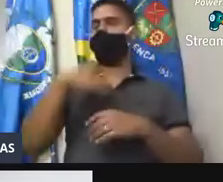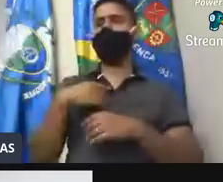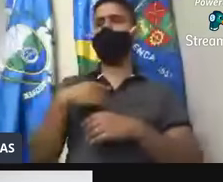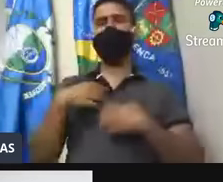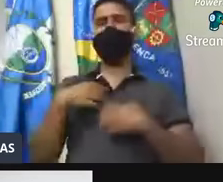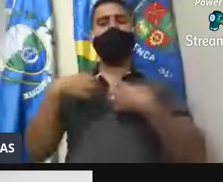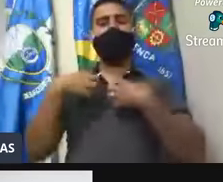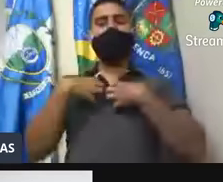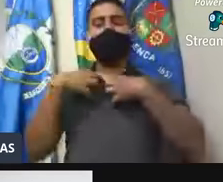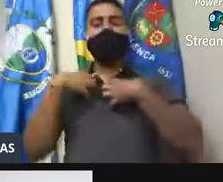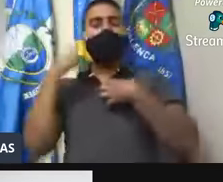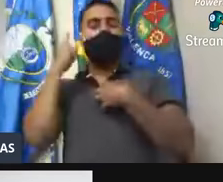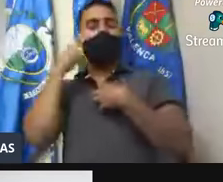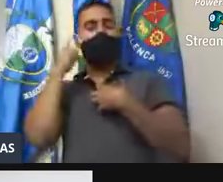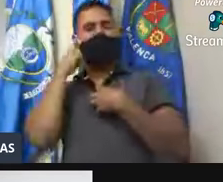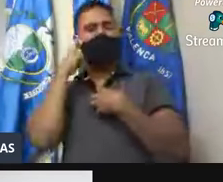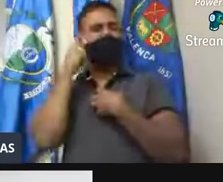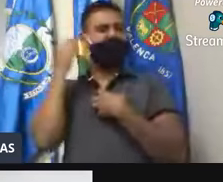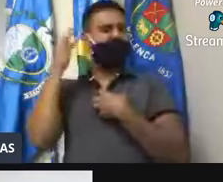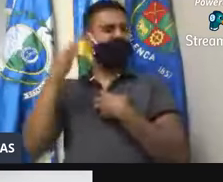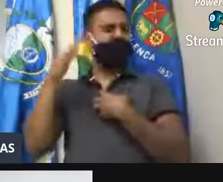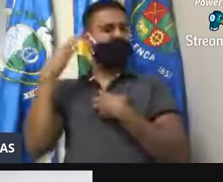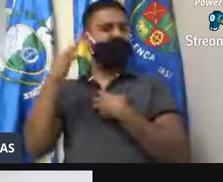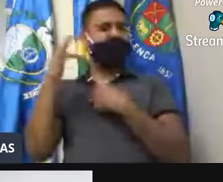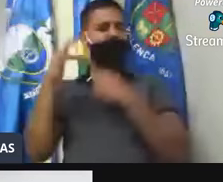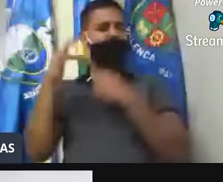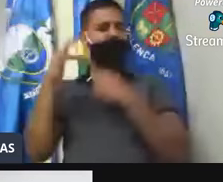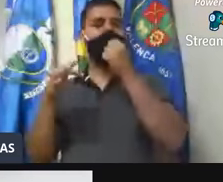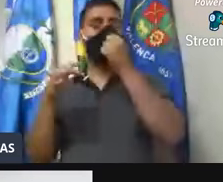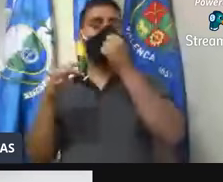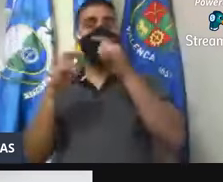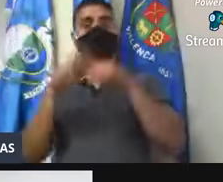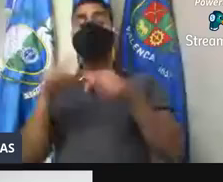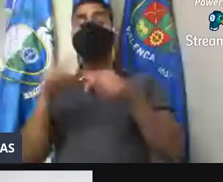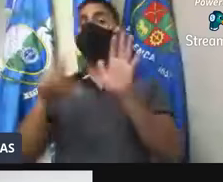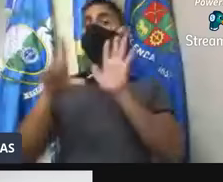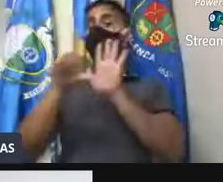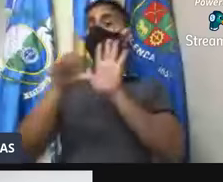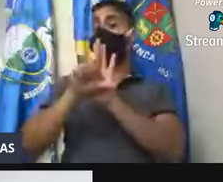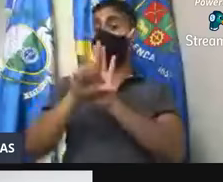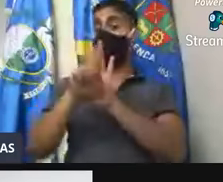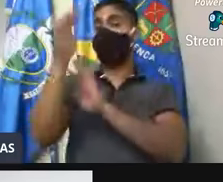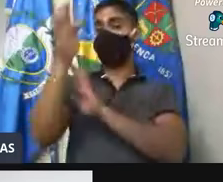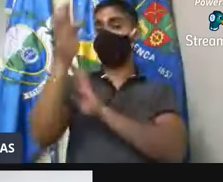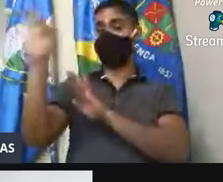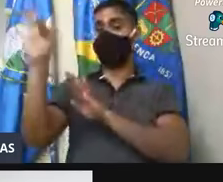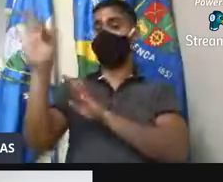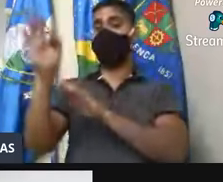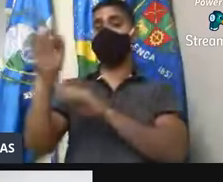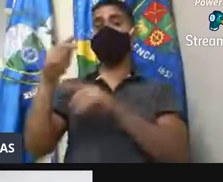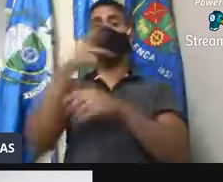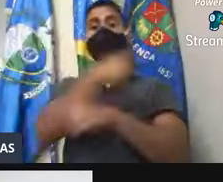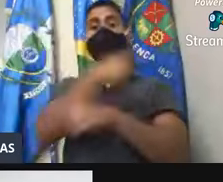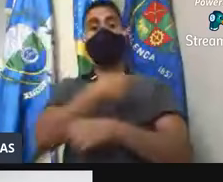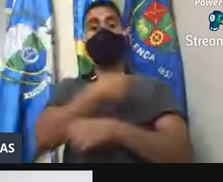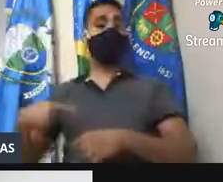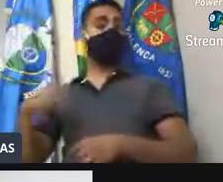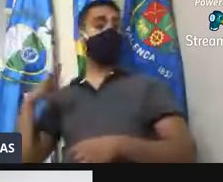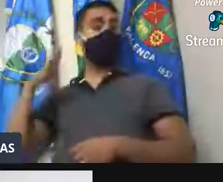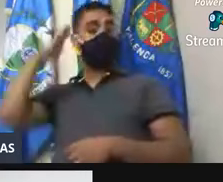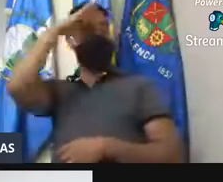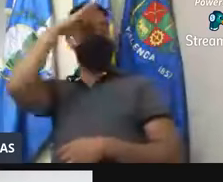muito grande na audição dessas crianças, tanto é que existe até uma lei federal do presidente Bolsonaro que essas